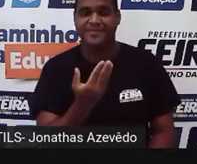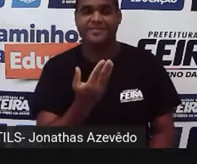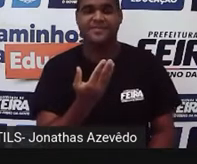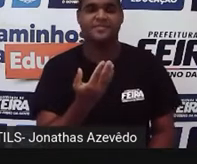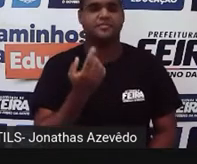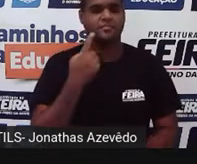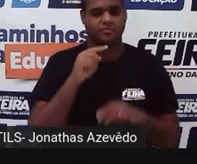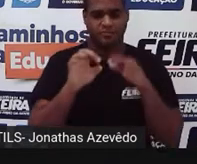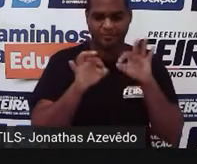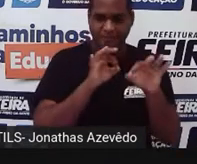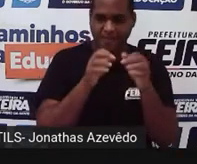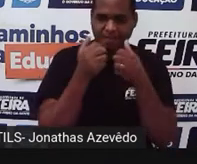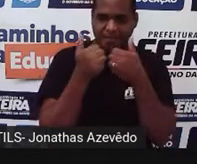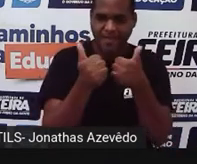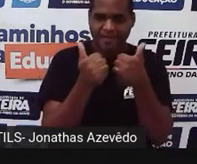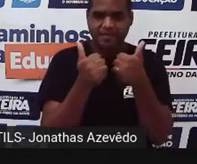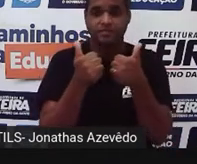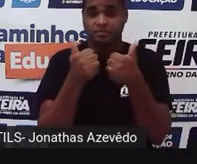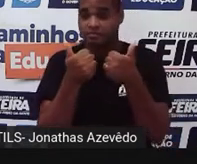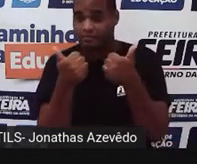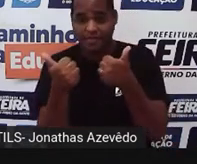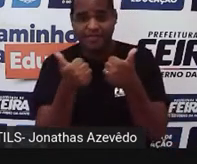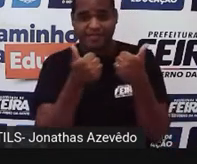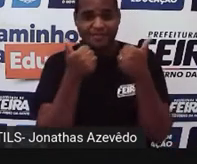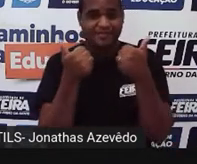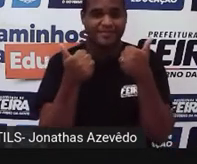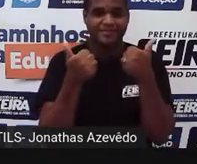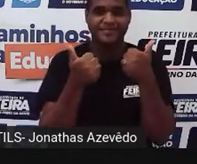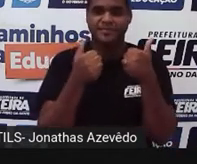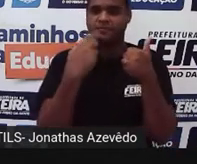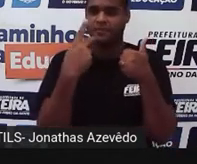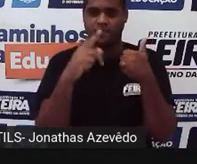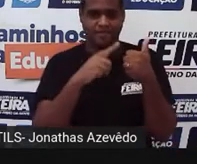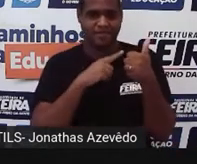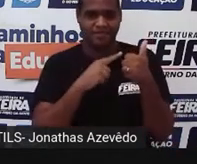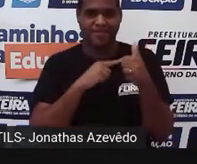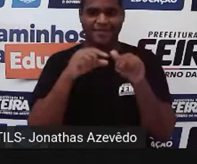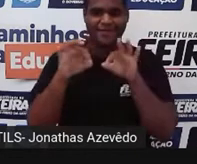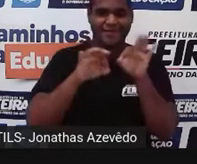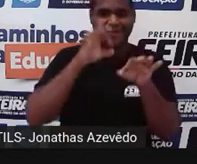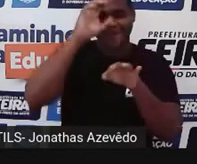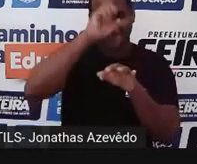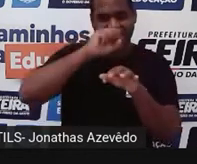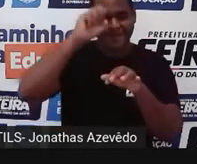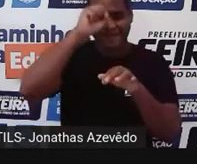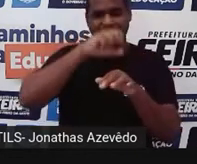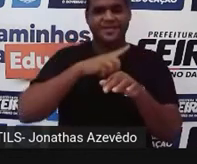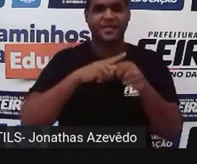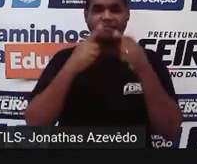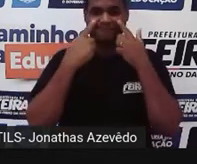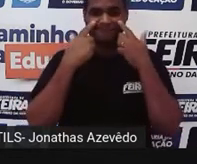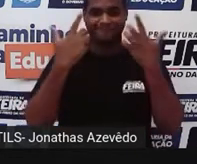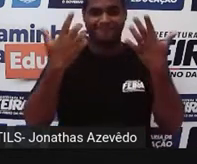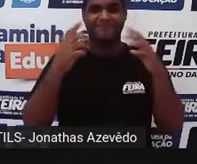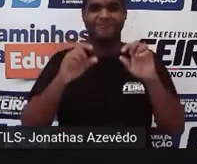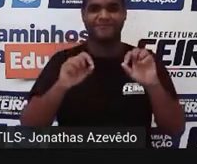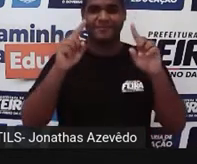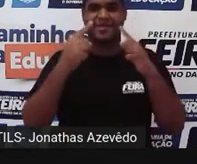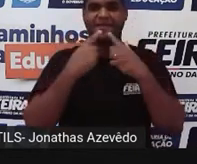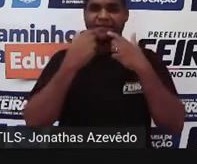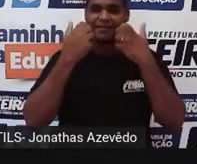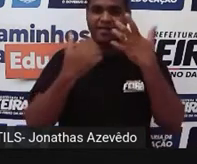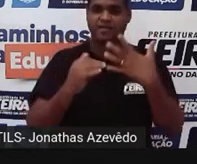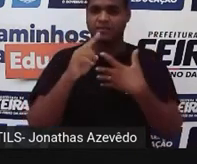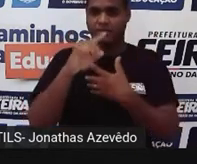Estão prontos? Estão prontas? O que é que a gente tem para aprender nessa aula? Ali na tela fala que a gente